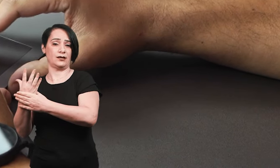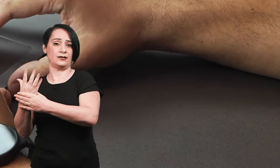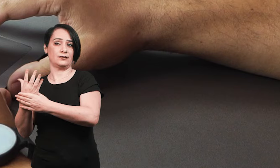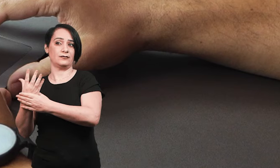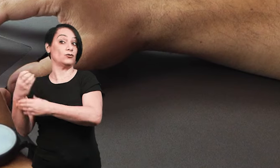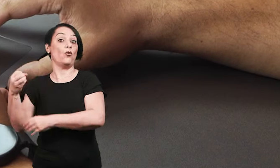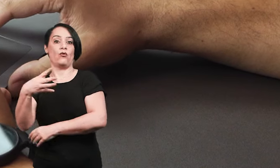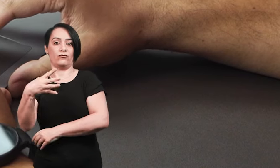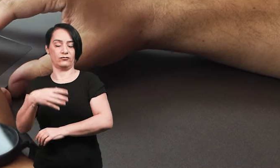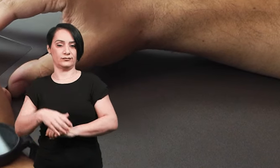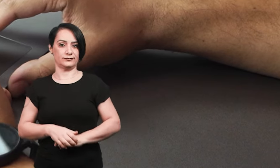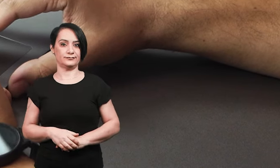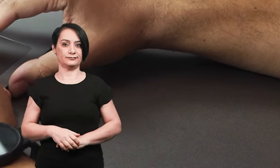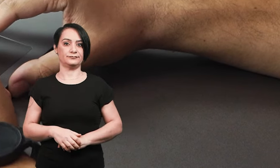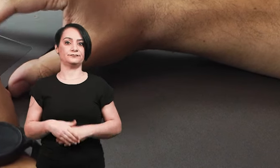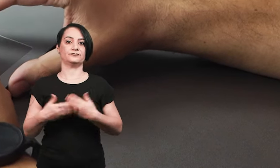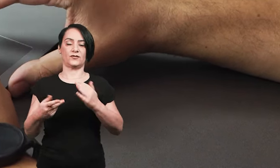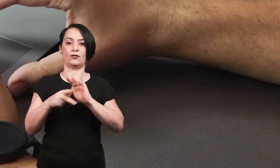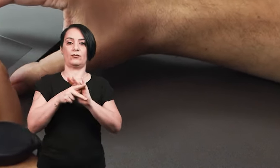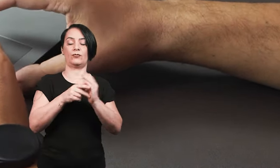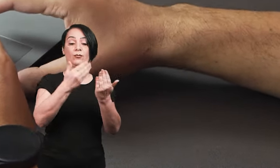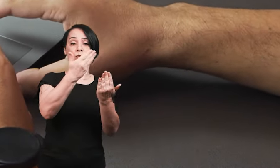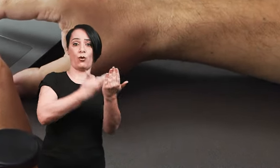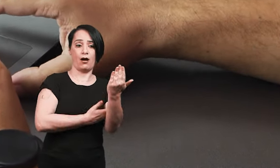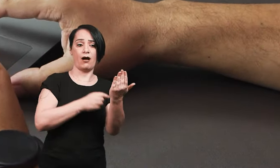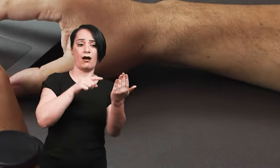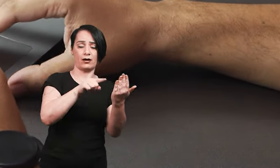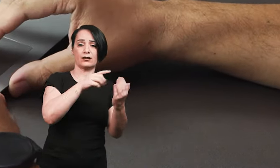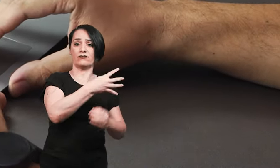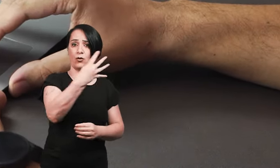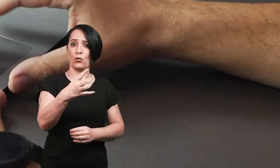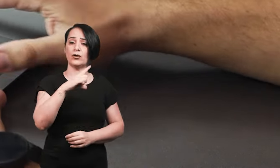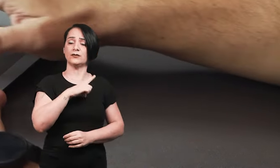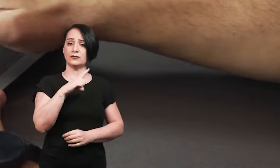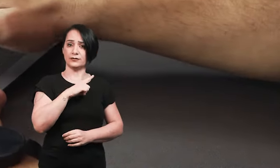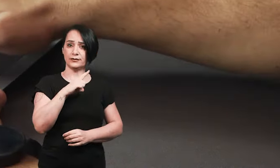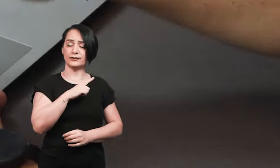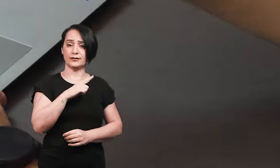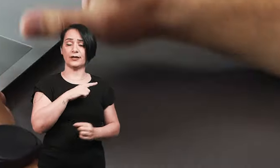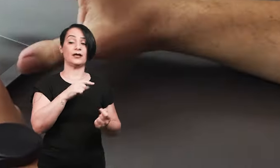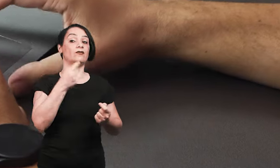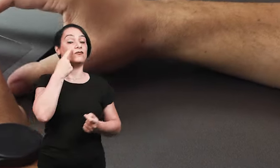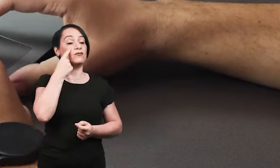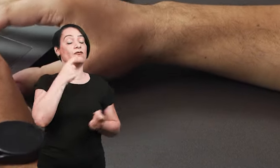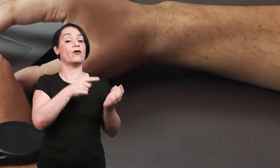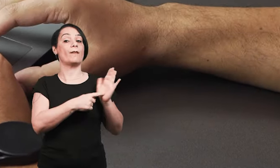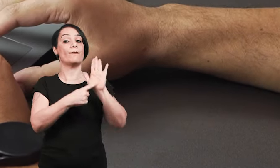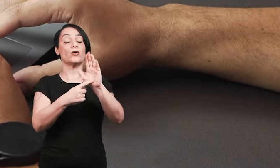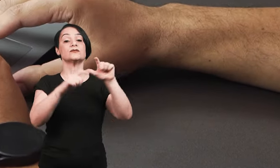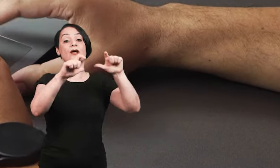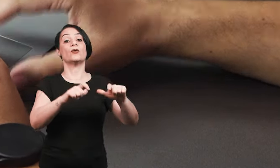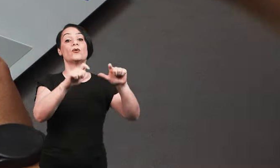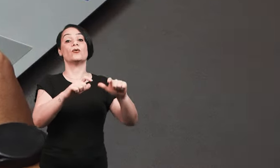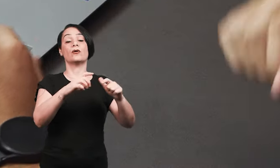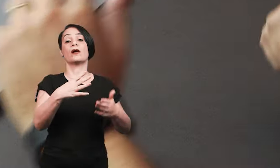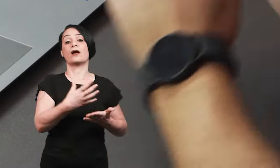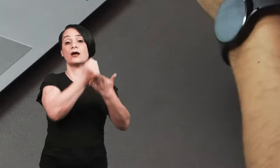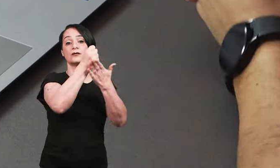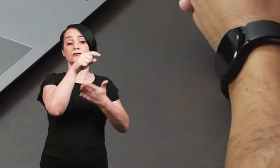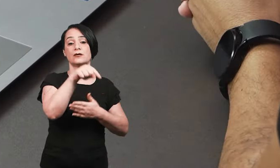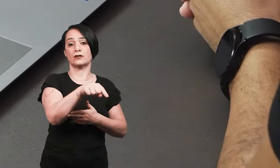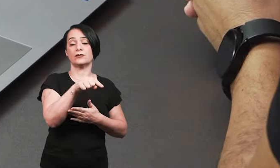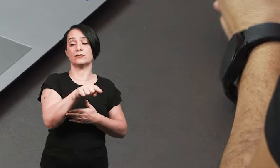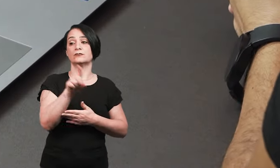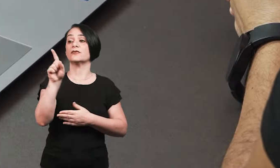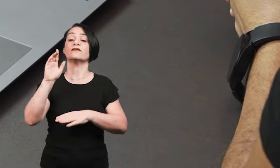Então, eu vou pedir aqui pra que ele crie essa apresentação a partir de um arquivo. Vou informar pra ele onde é que está esse arquivo. E